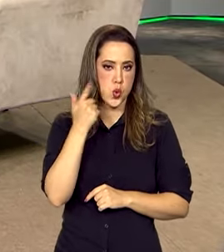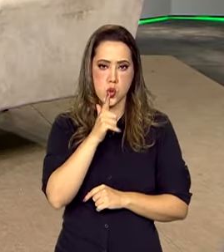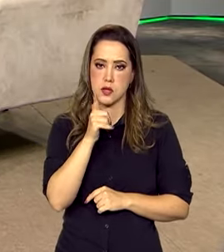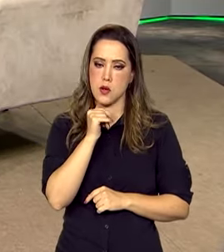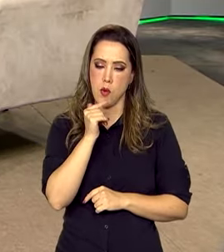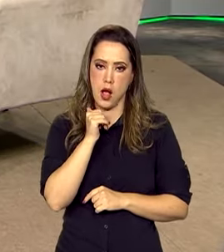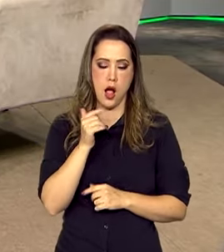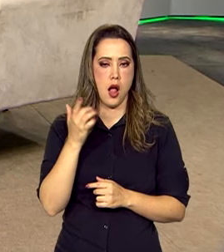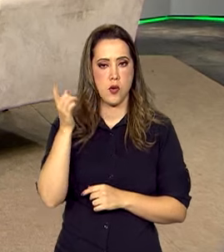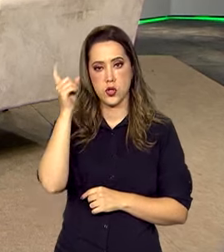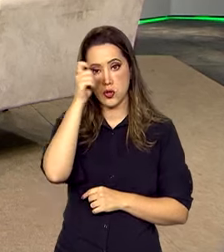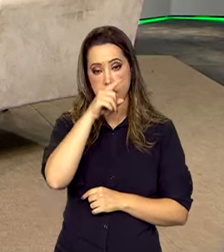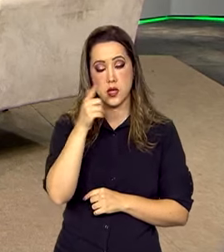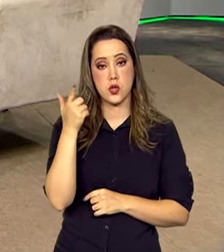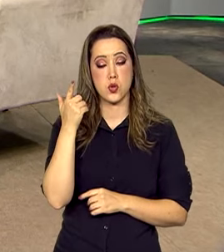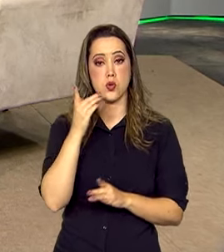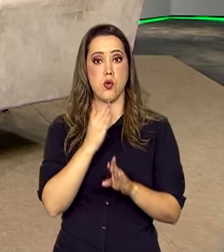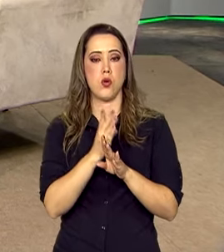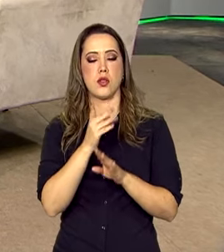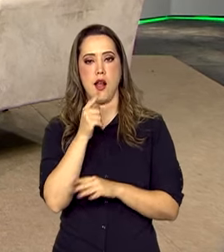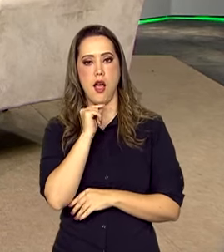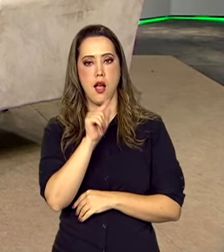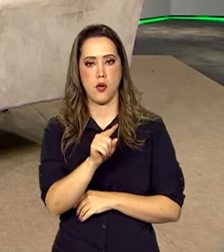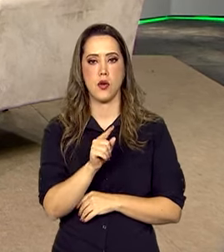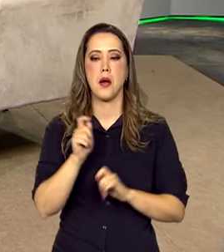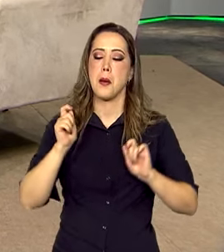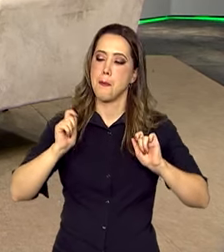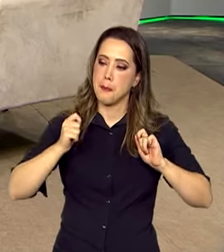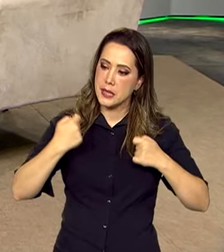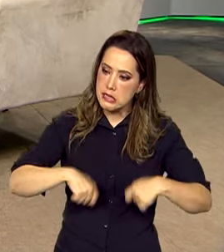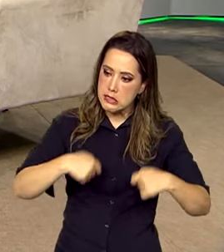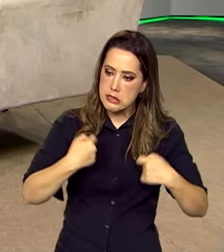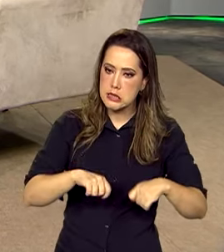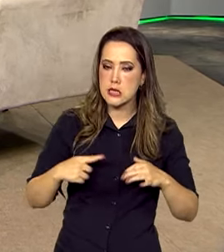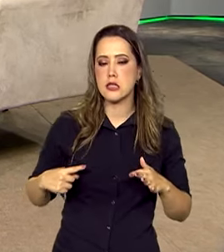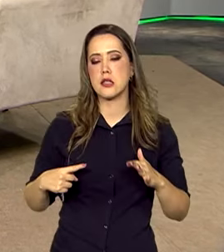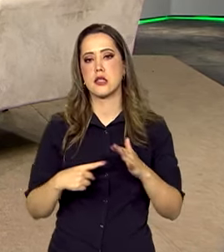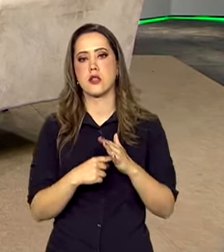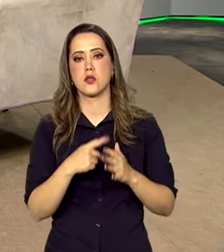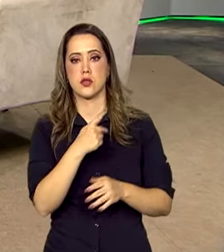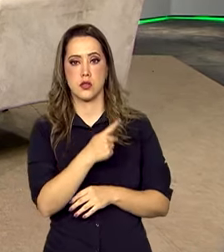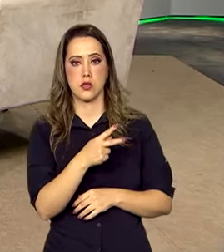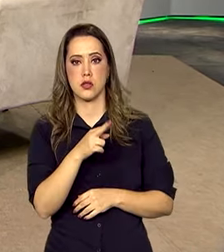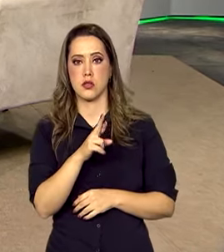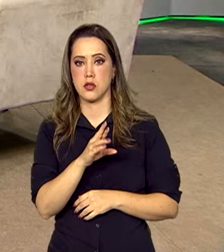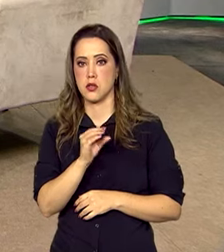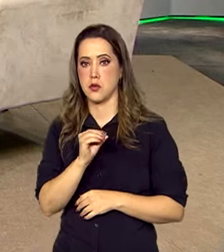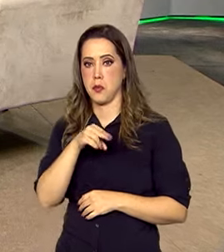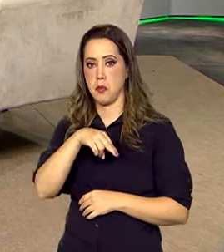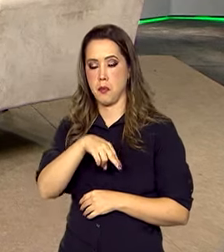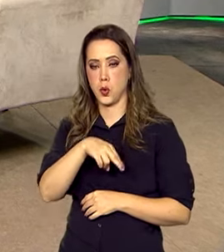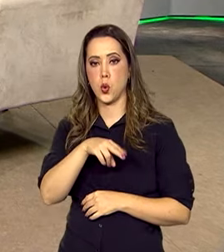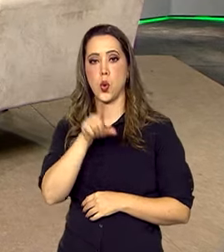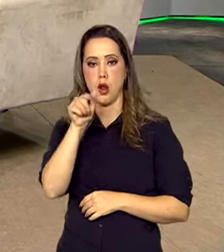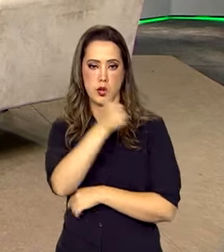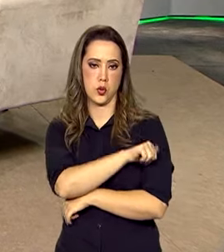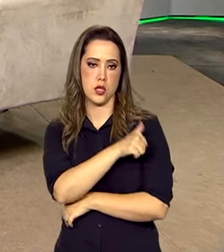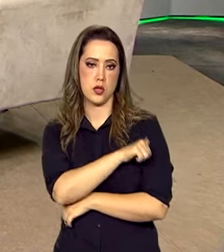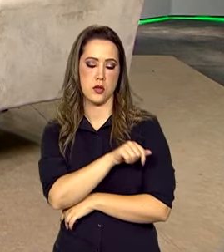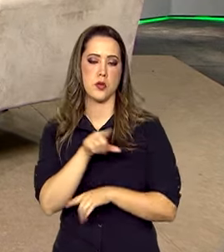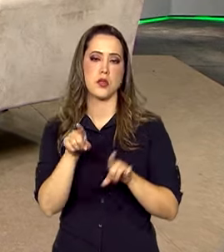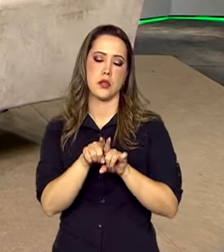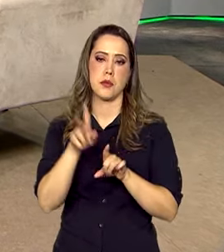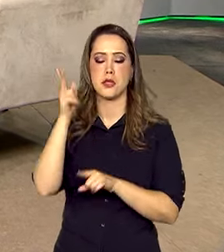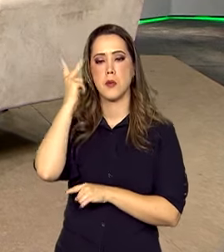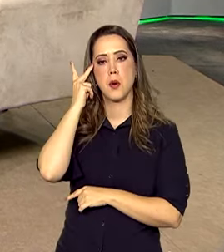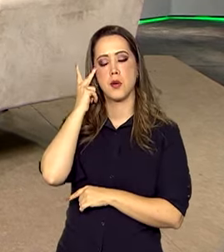não está fácil ali no evento que ele frequenta? Não, só pode como deve denunciar o PROCON, no caso é o PROCON do Rio de Janeiro, e lá em